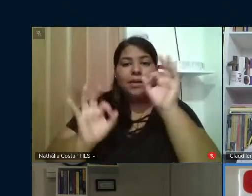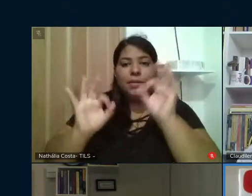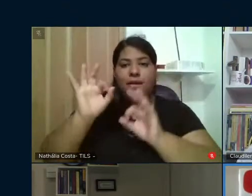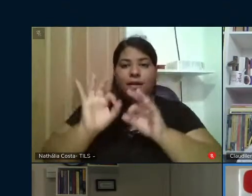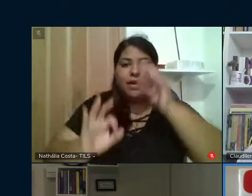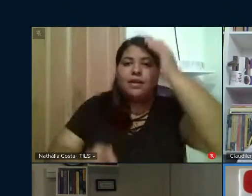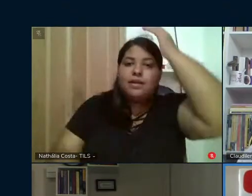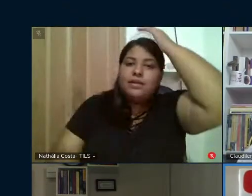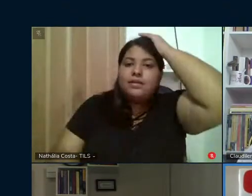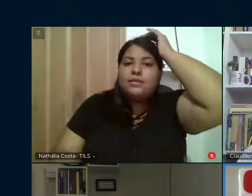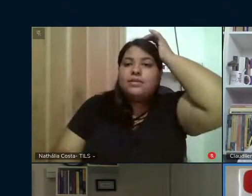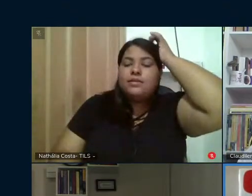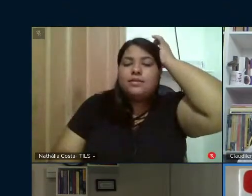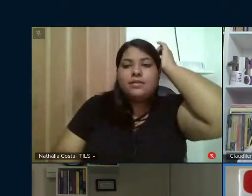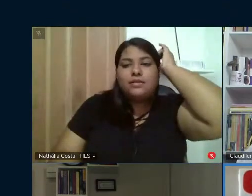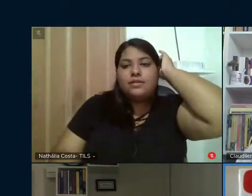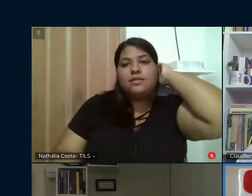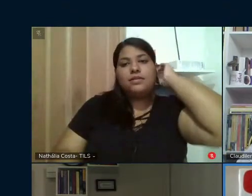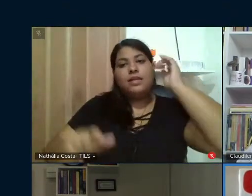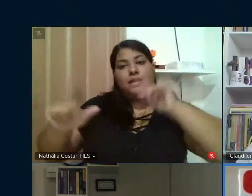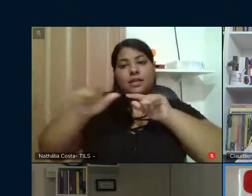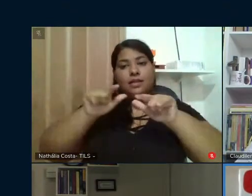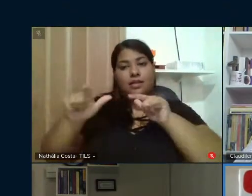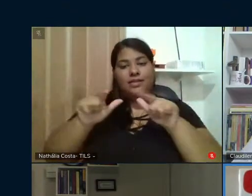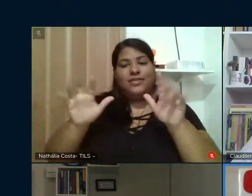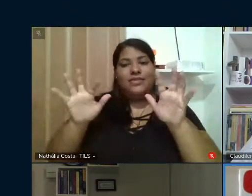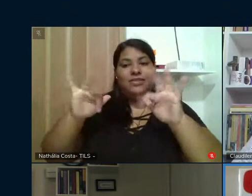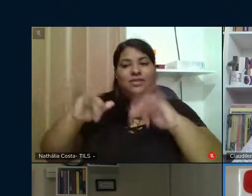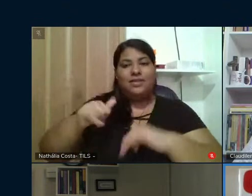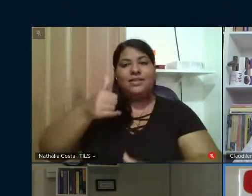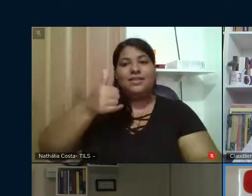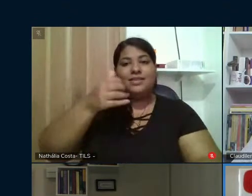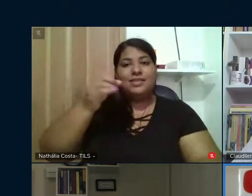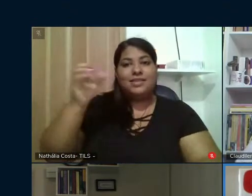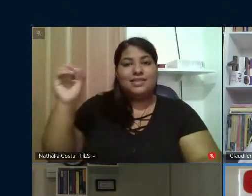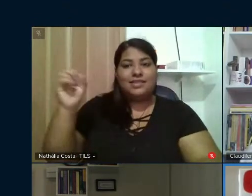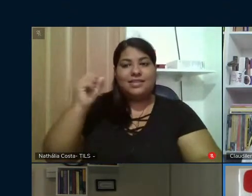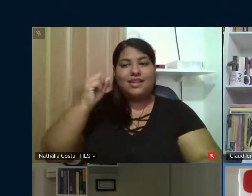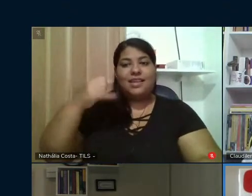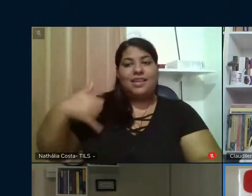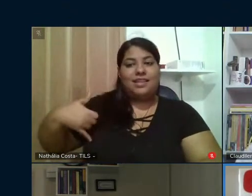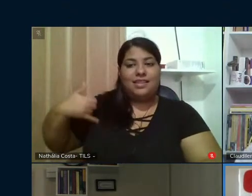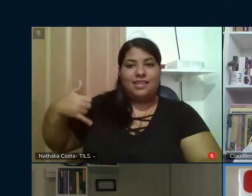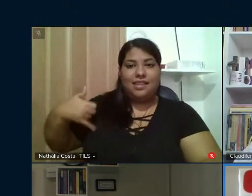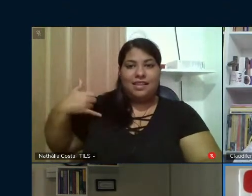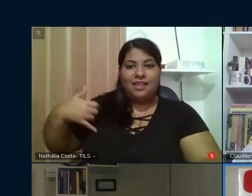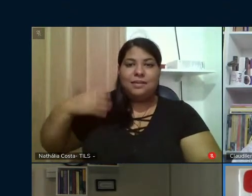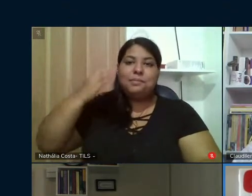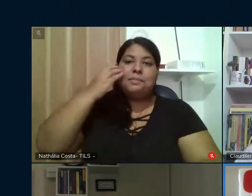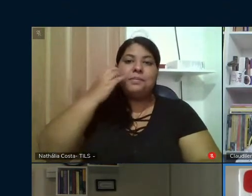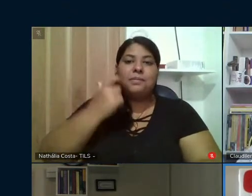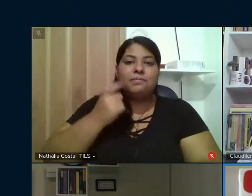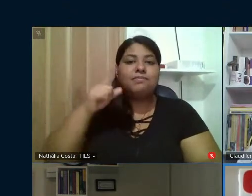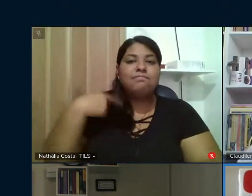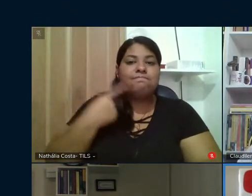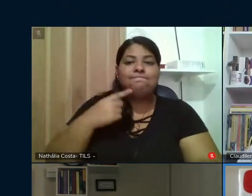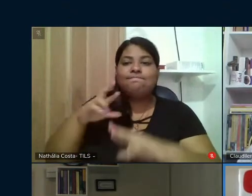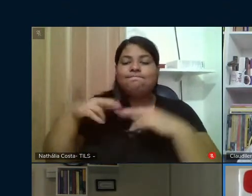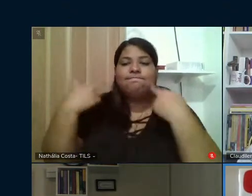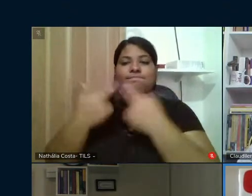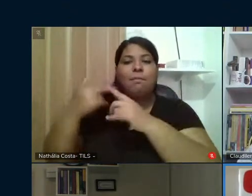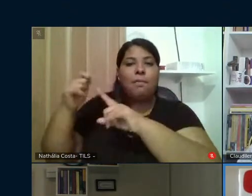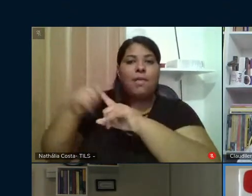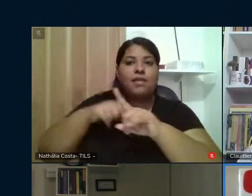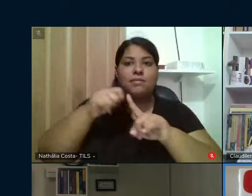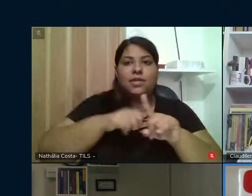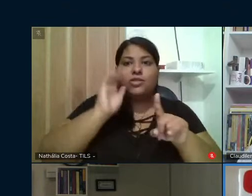as atividades finais do centenário de nascimento de Paulo Freire. Estamos reunidos mensalmente e já